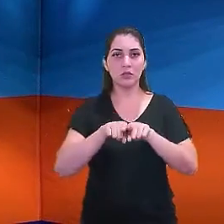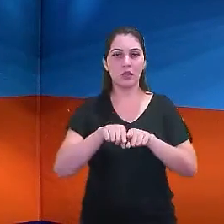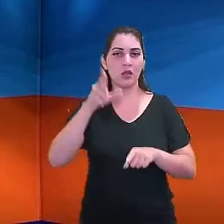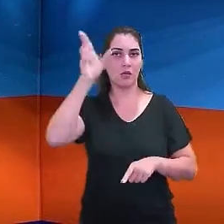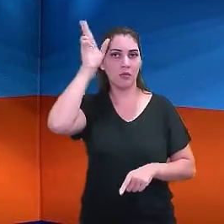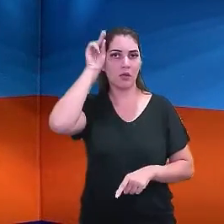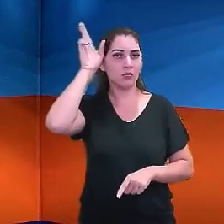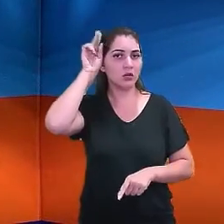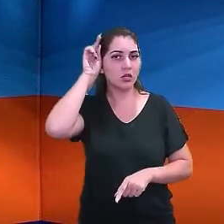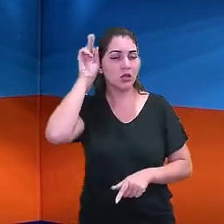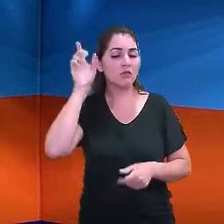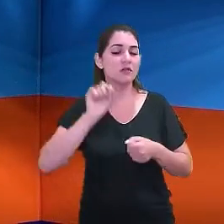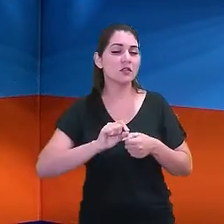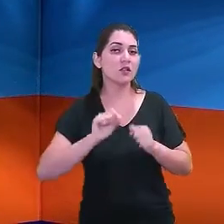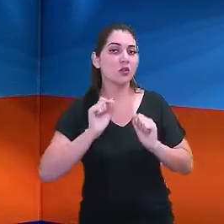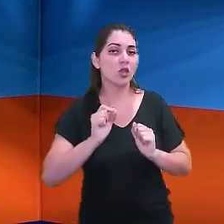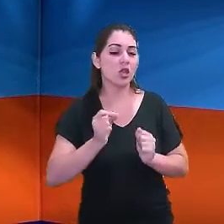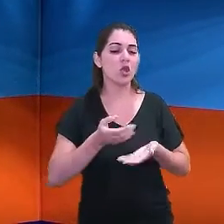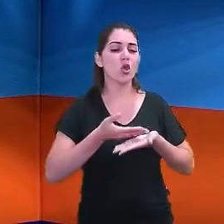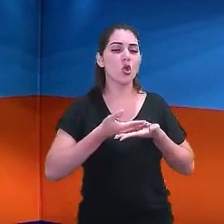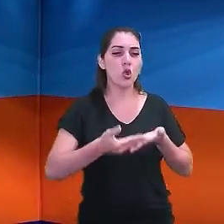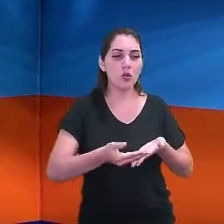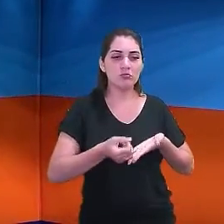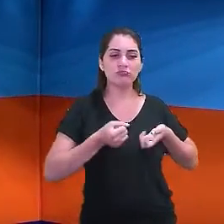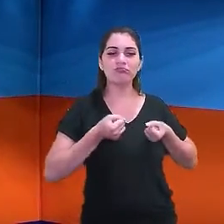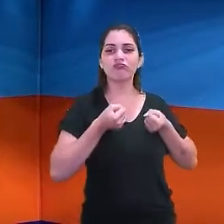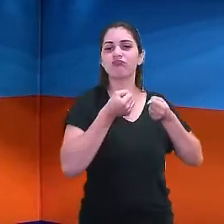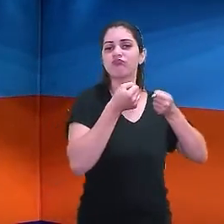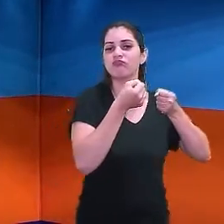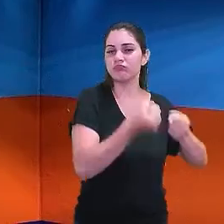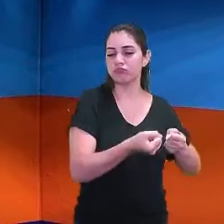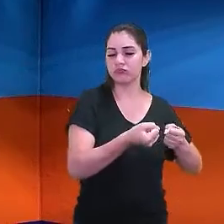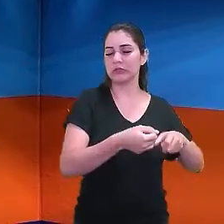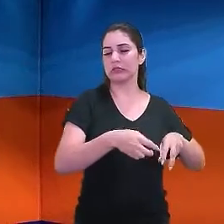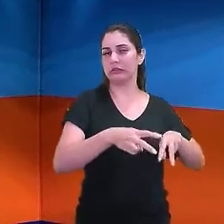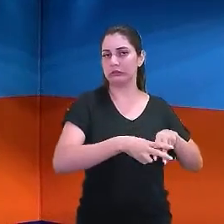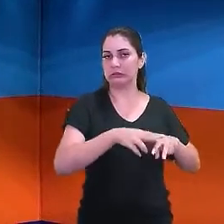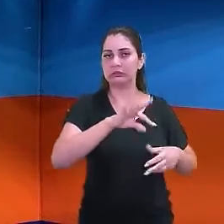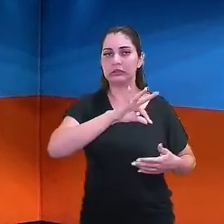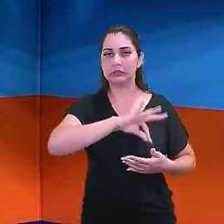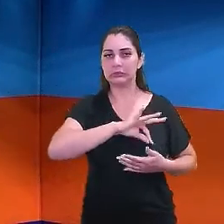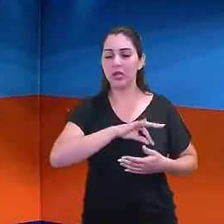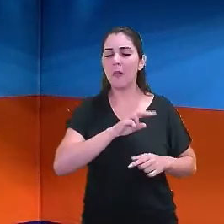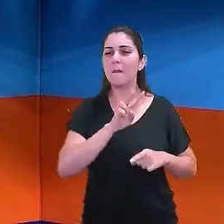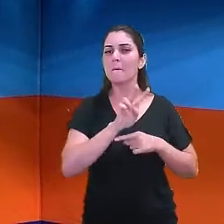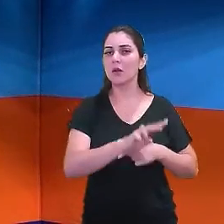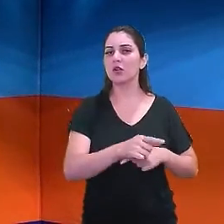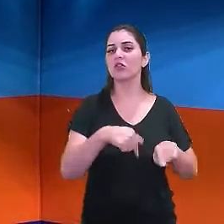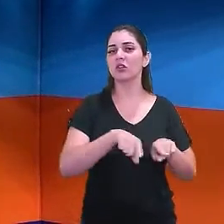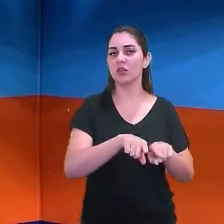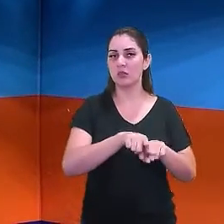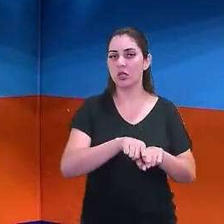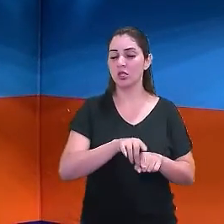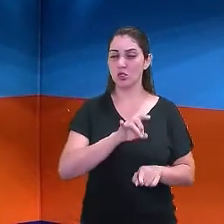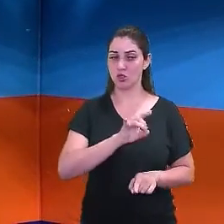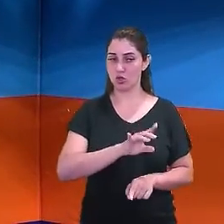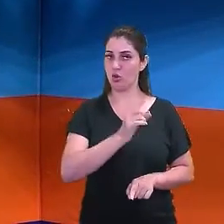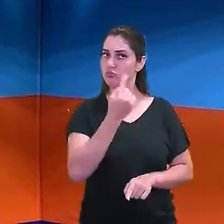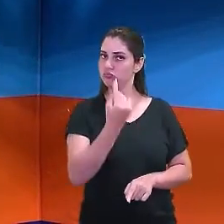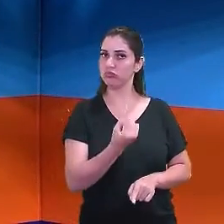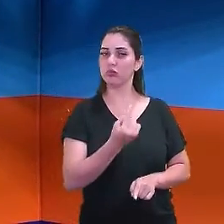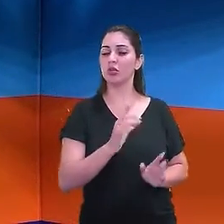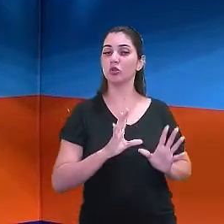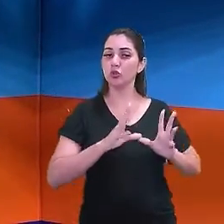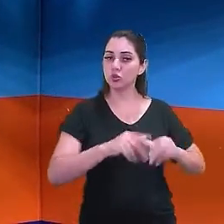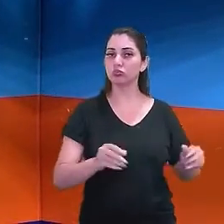começaram a se entregar às autoridades para se proteger, não só a eles, mas as demais que faziam parte do seu bando.